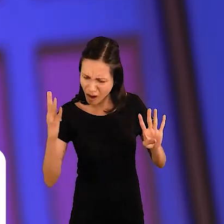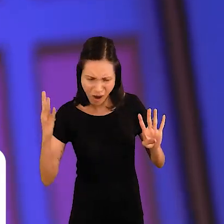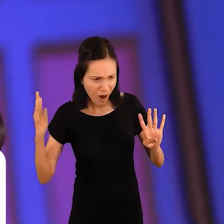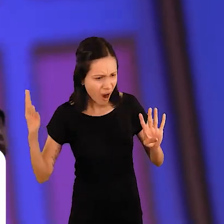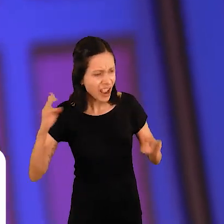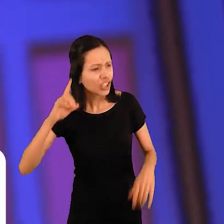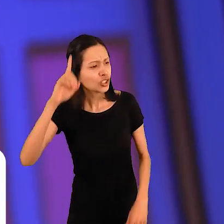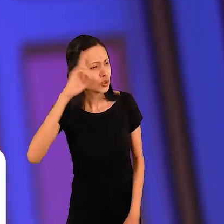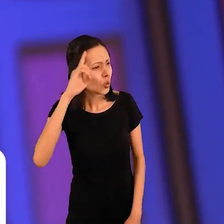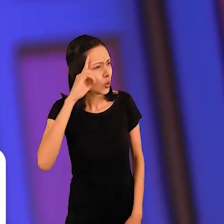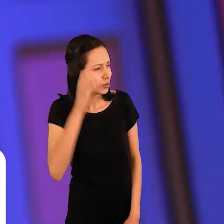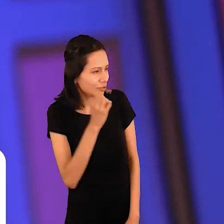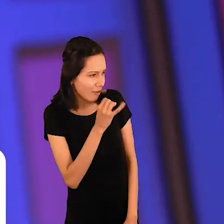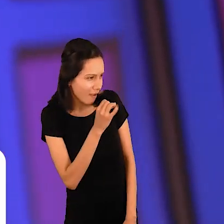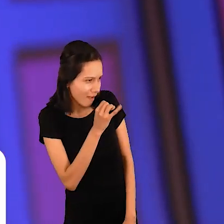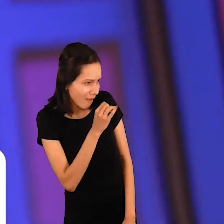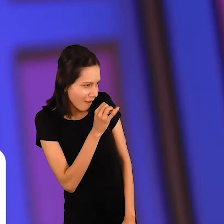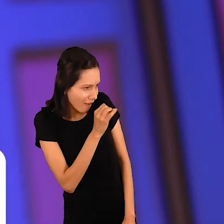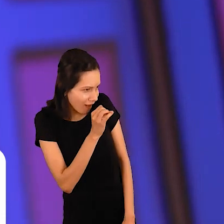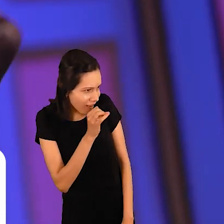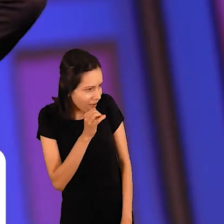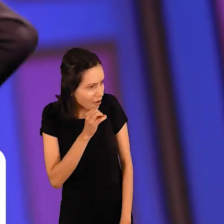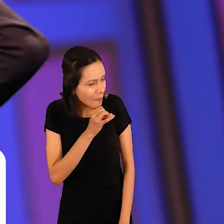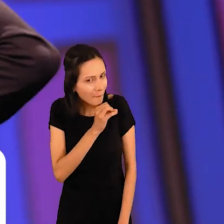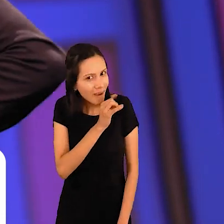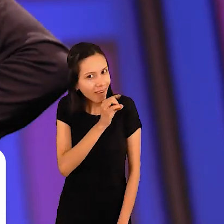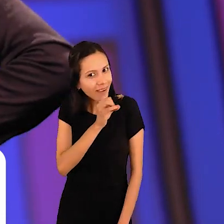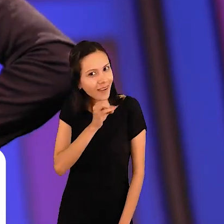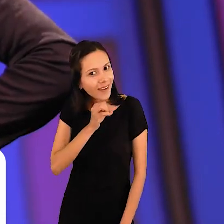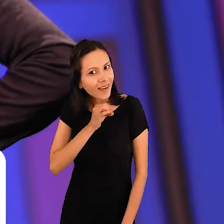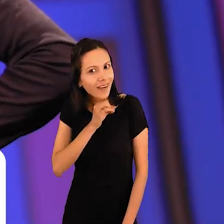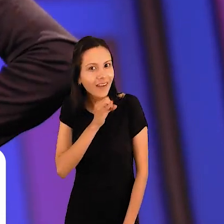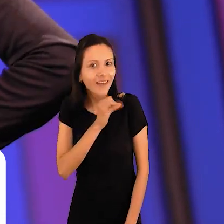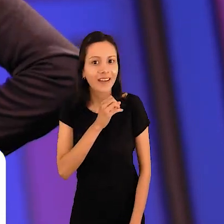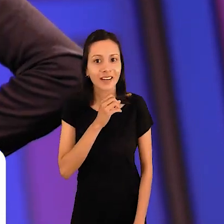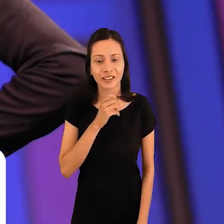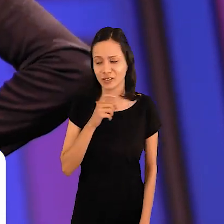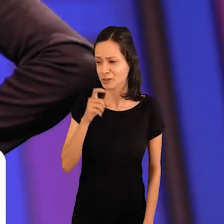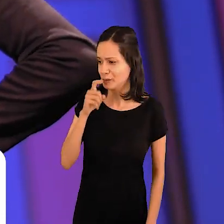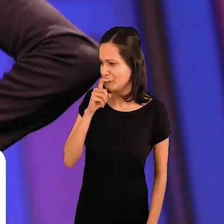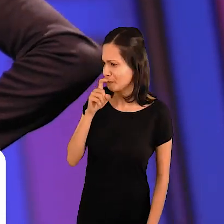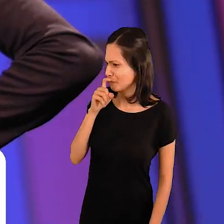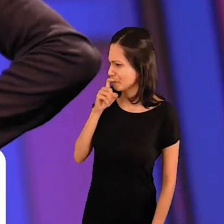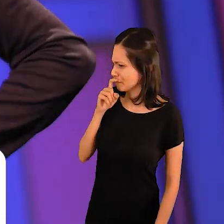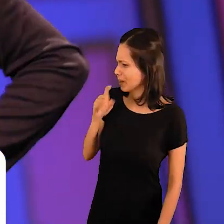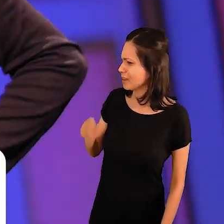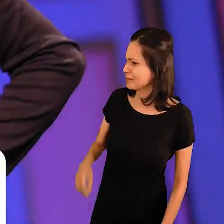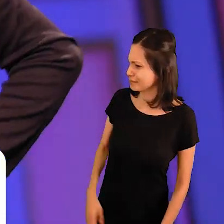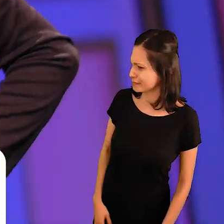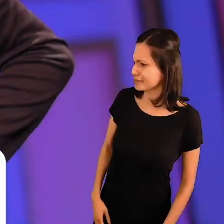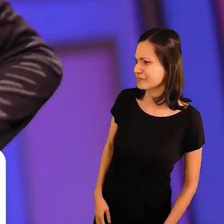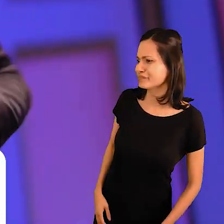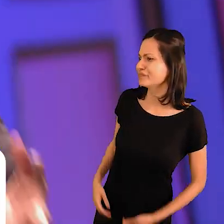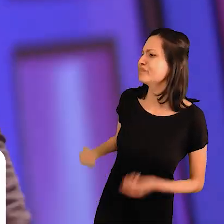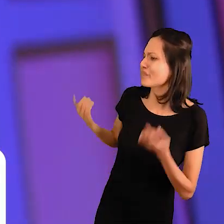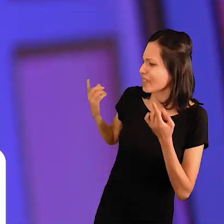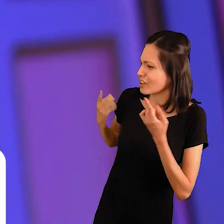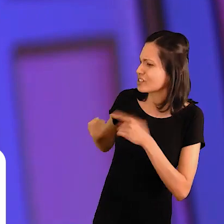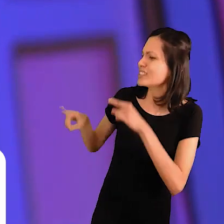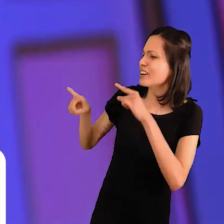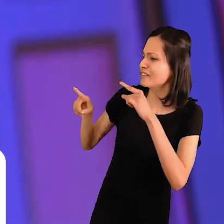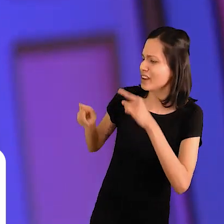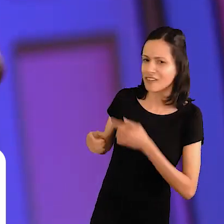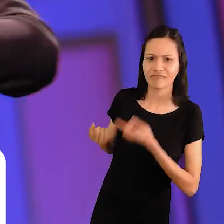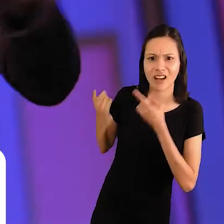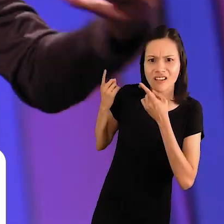na frente do reino. O pai arranjava uns desafios, umas tarefas,